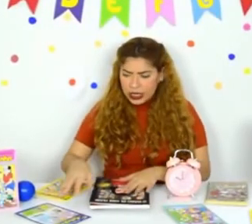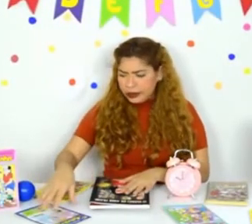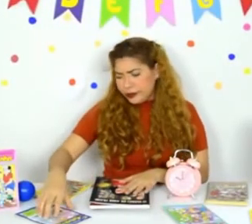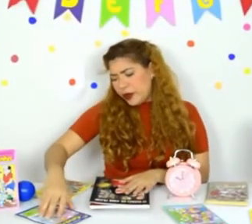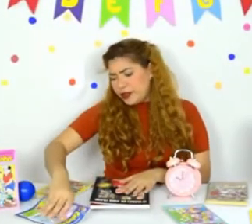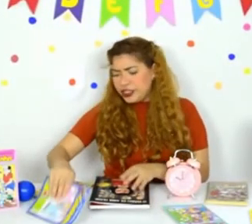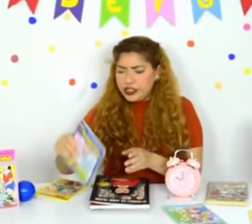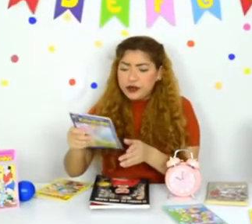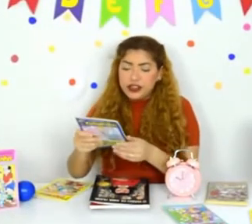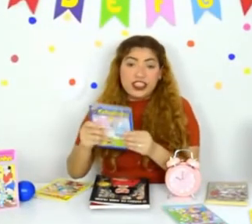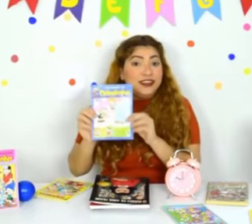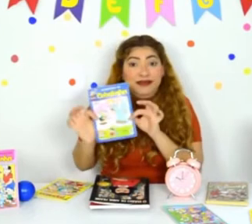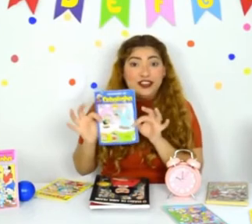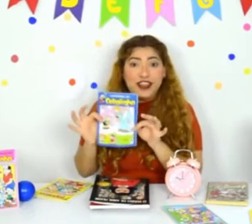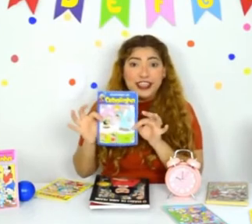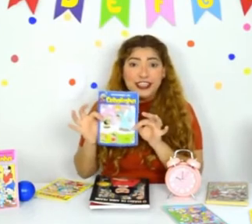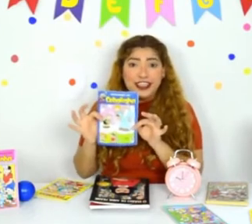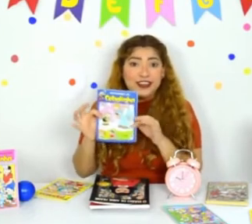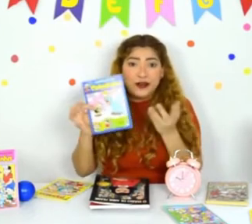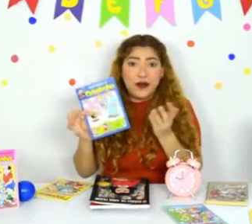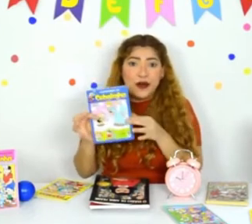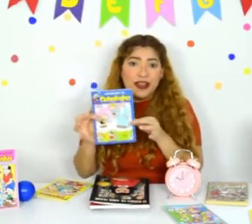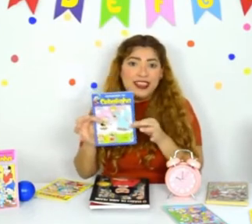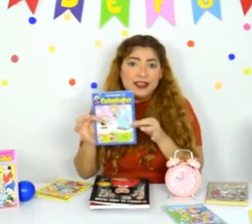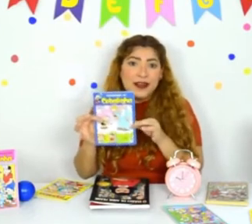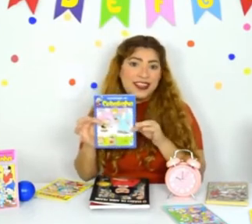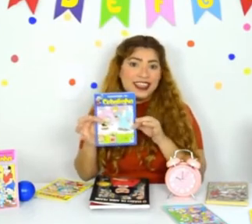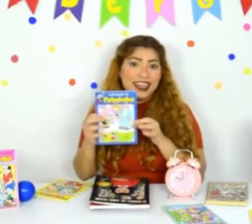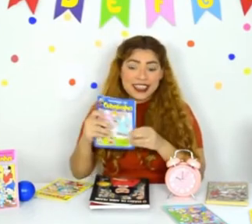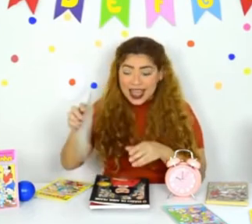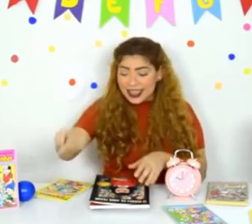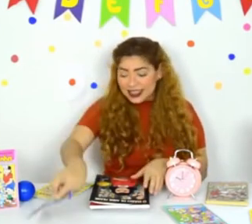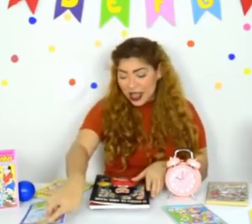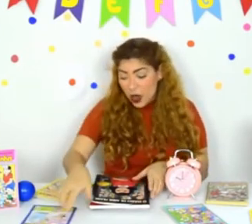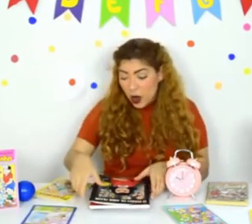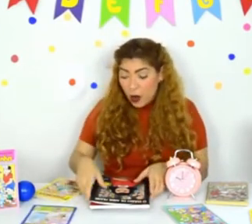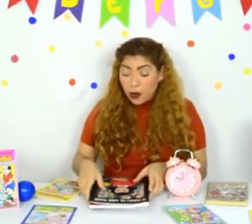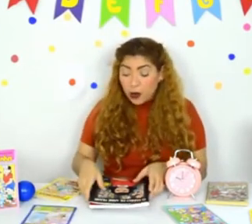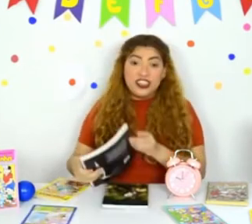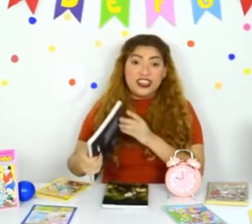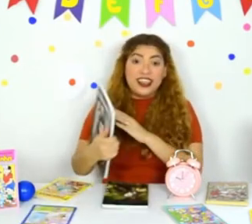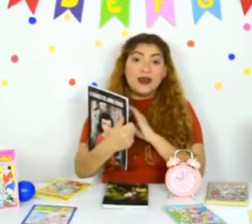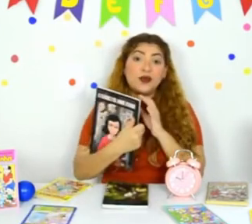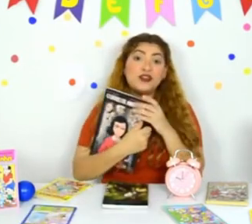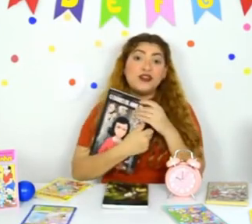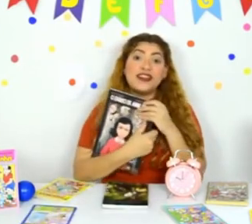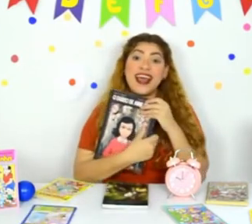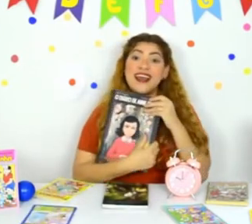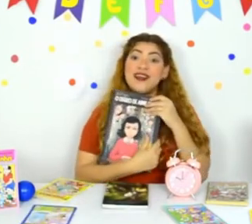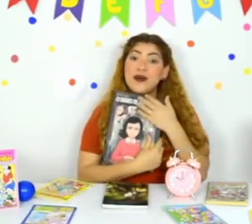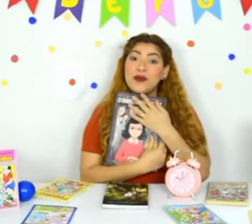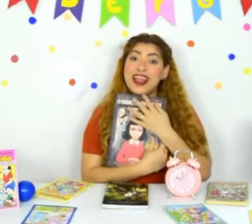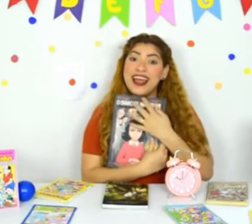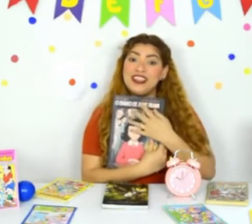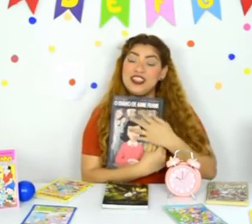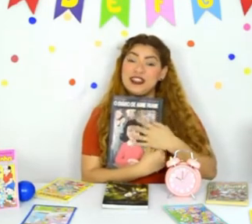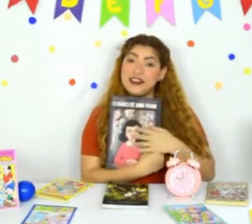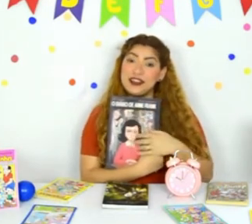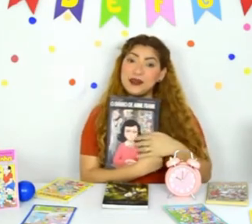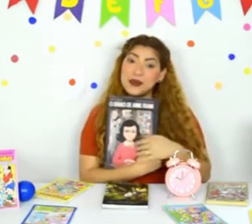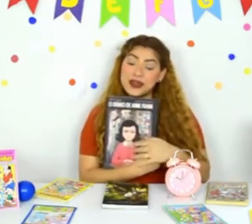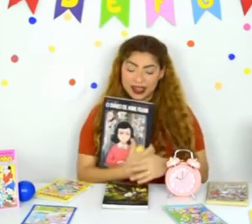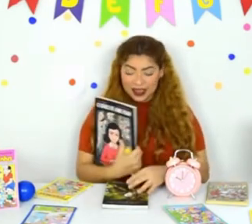têm o objetivo de divertir com histórias engraçadas, ou de emocionar com